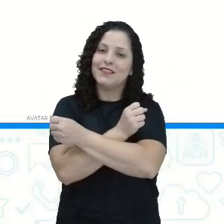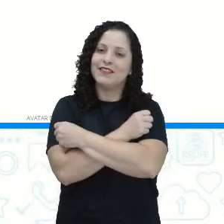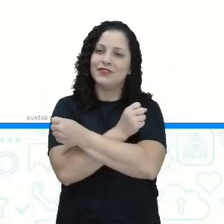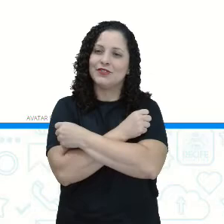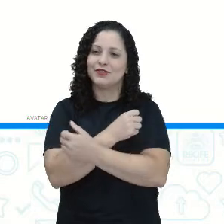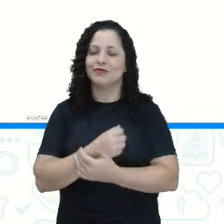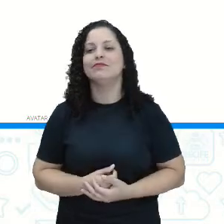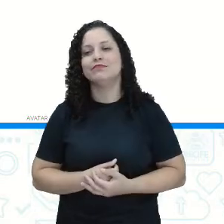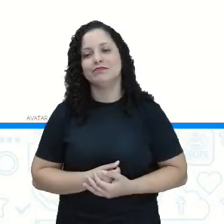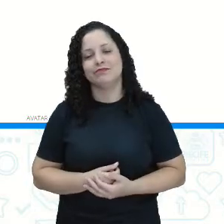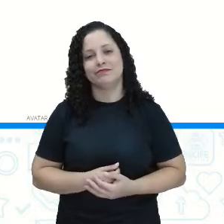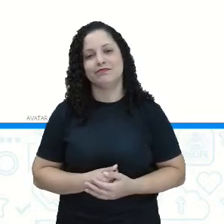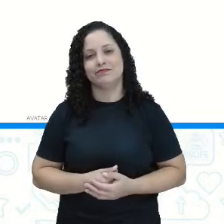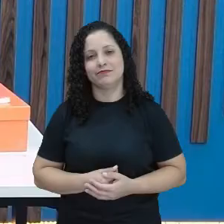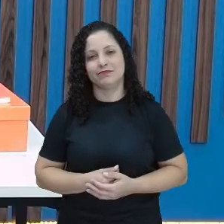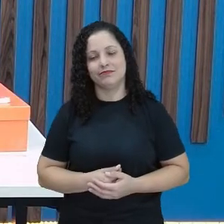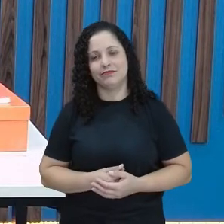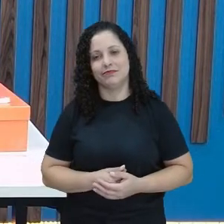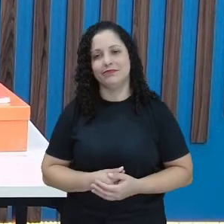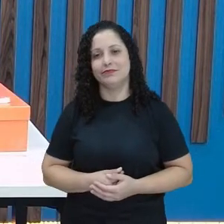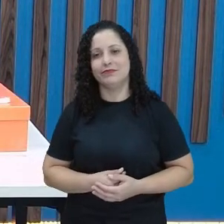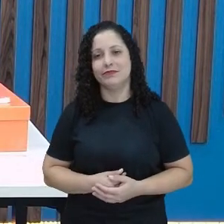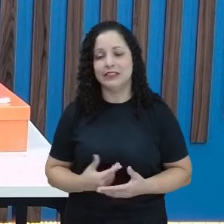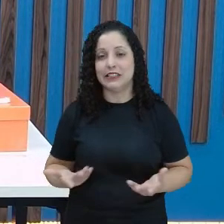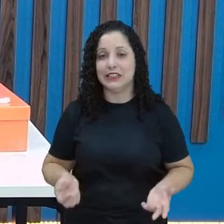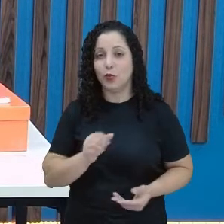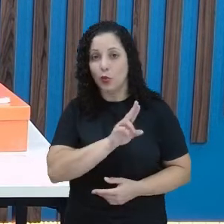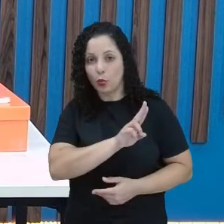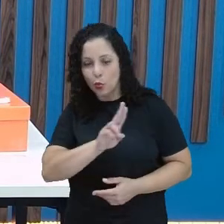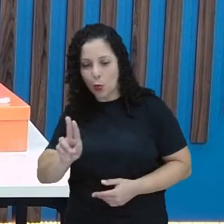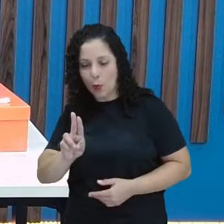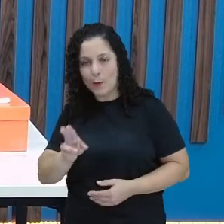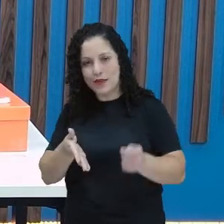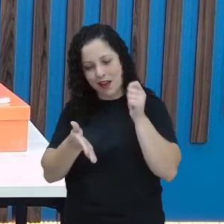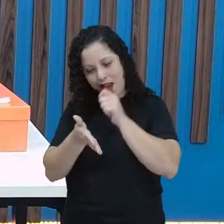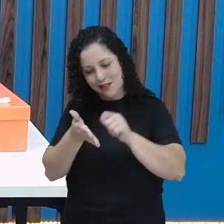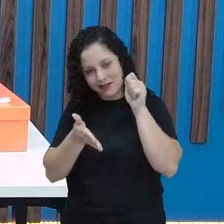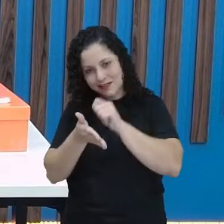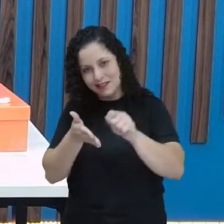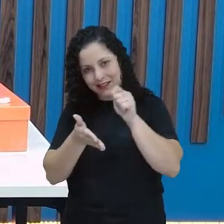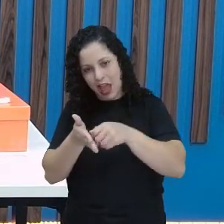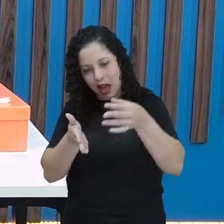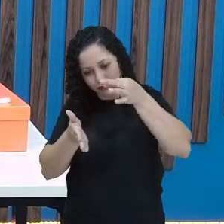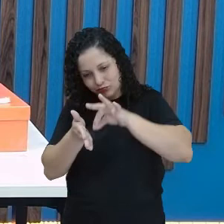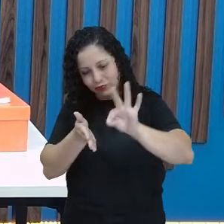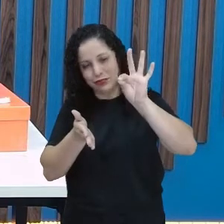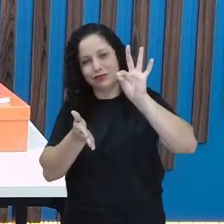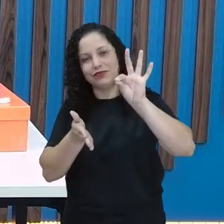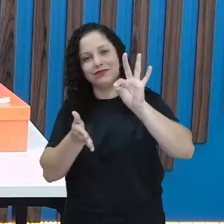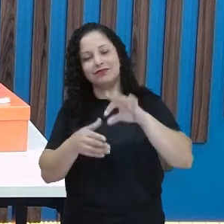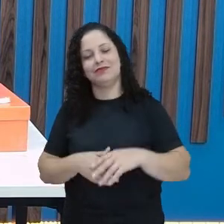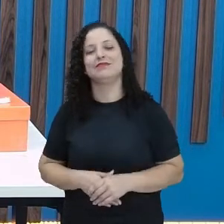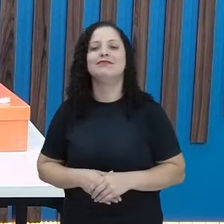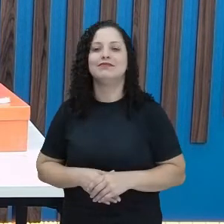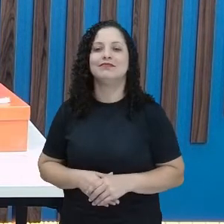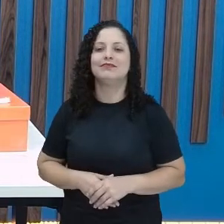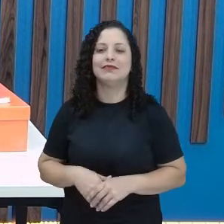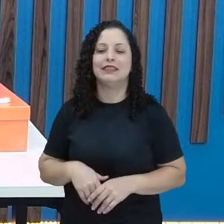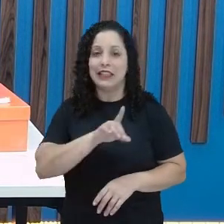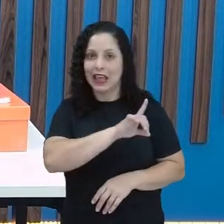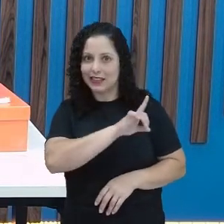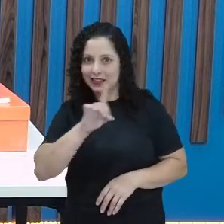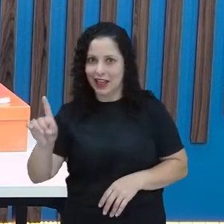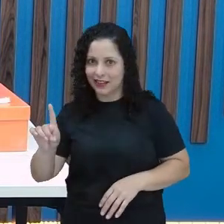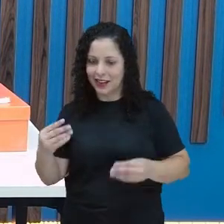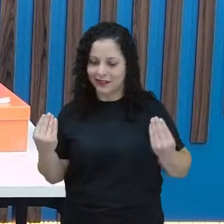Ou outra coisa. E o nome da menina que escreveu Aninha e a data